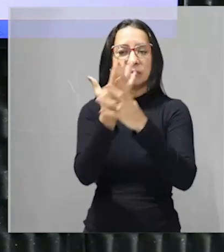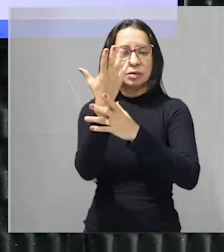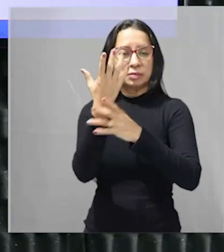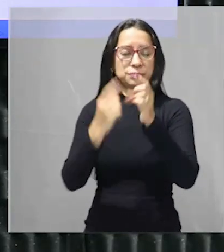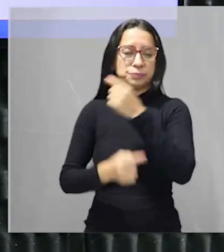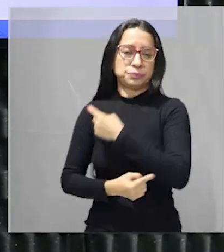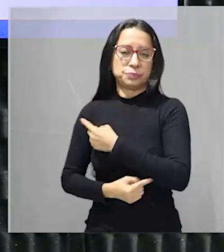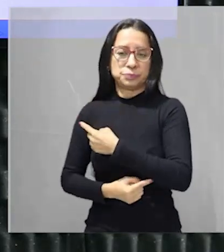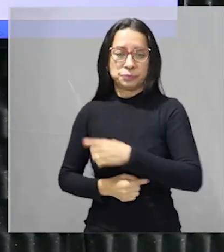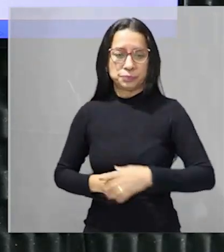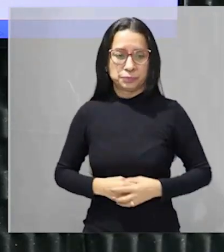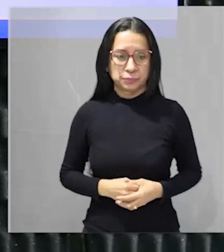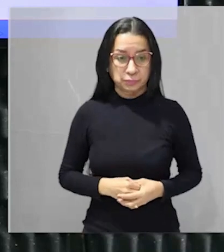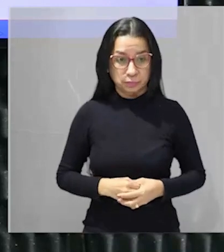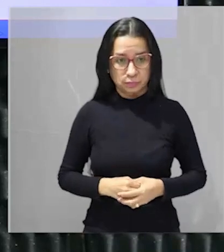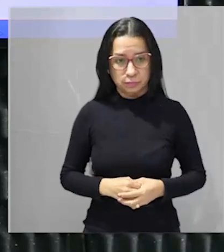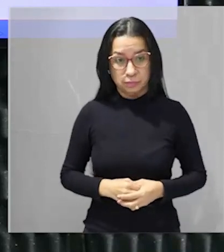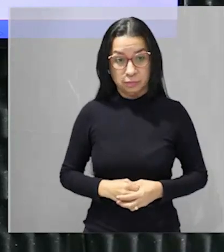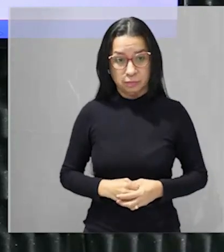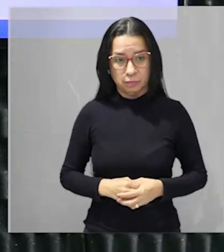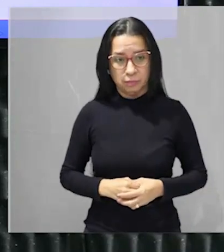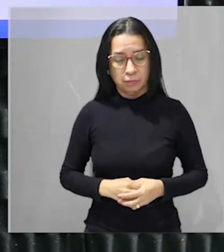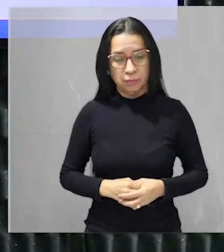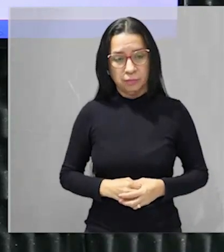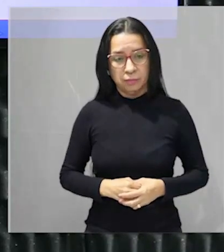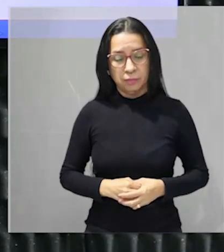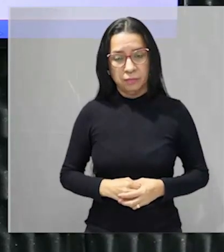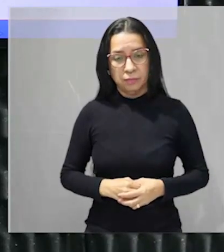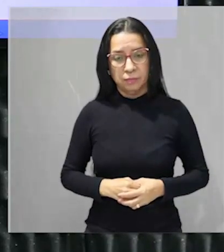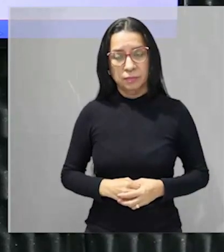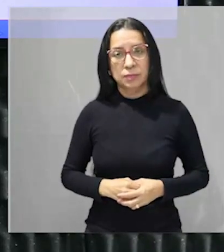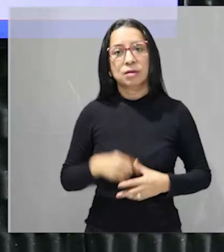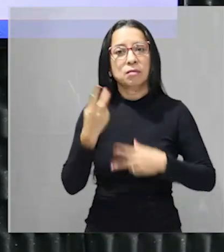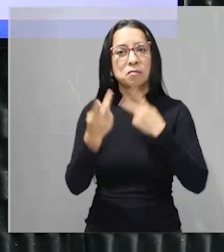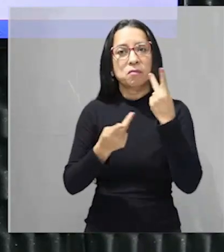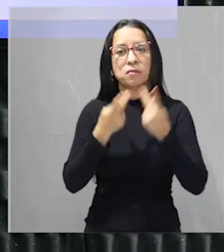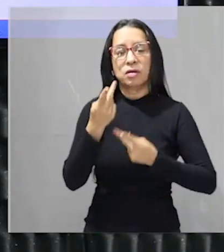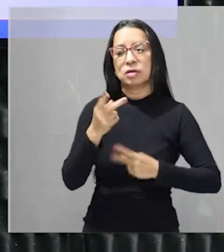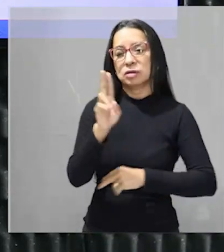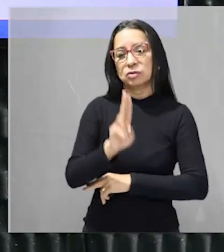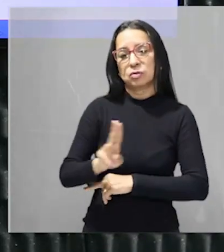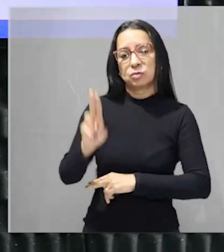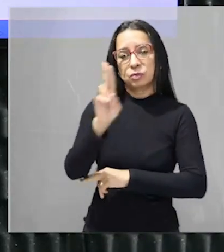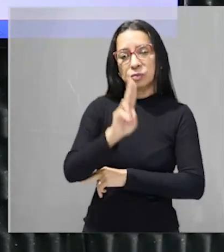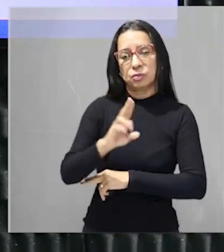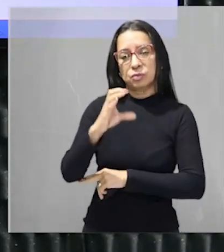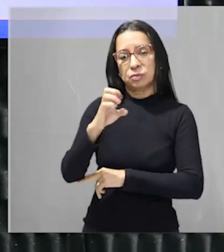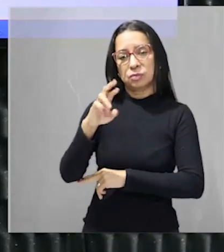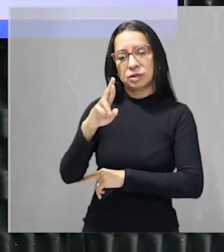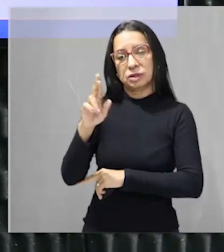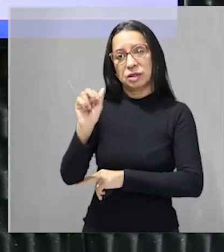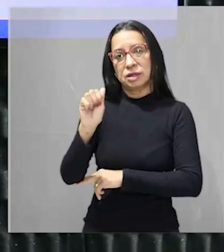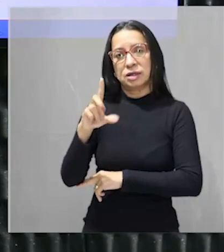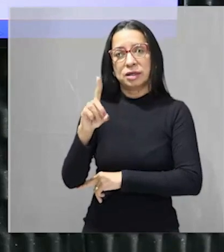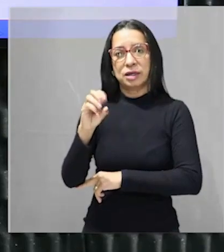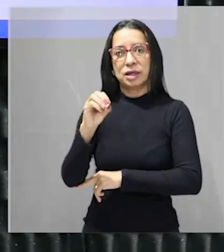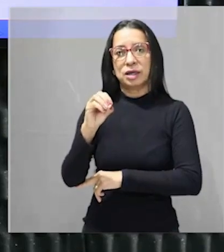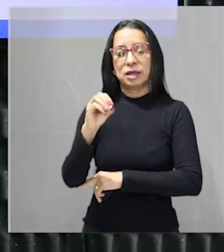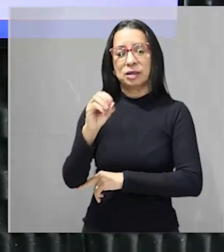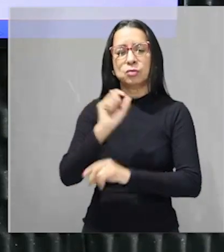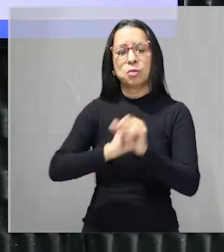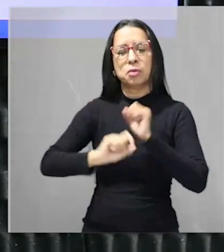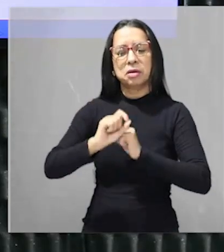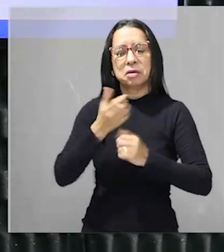decídua captou? então ele fala sobre a utilização do cerrado de uma forma dos indígenas que utilizavam e